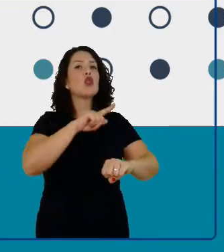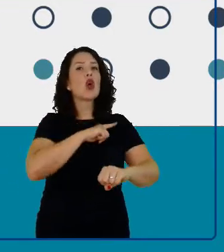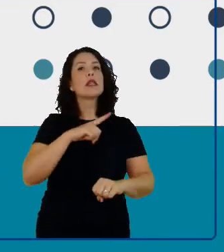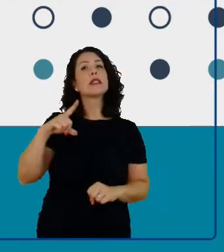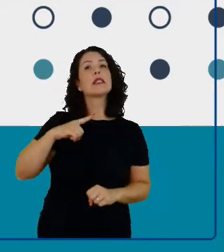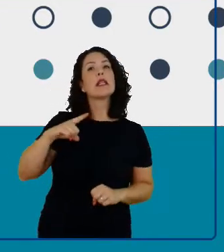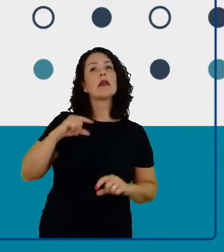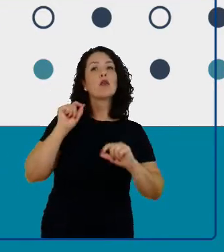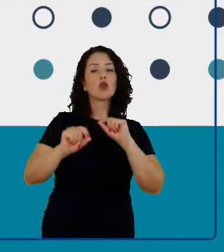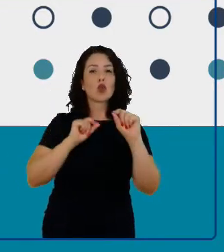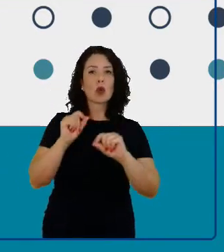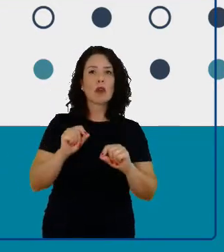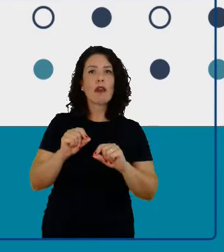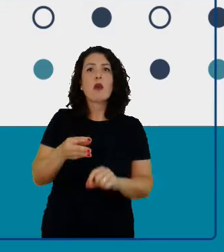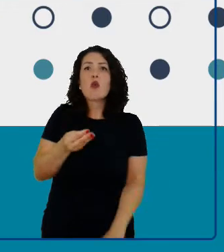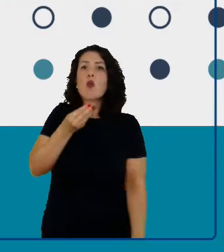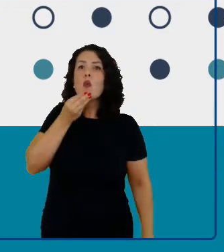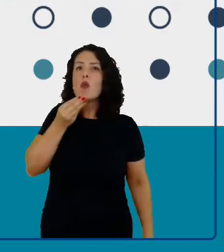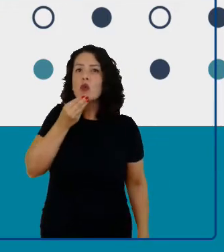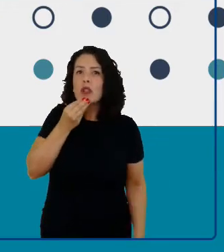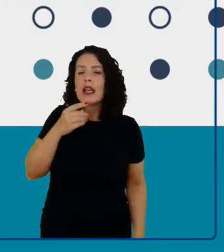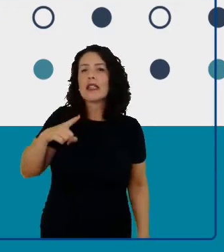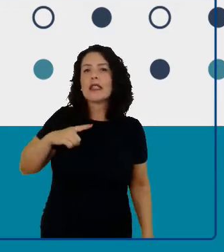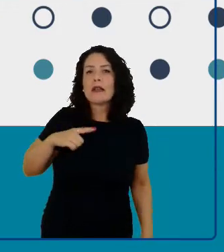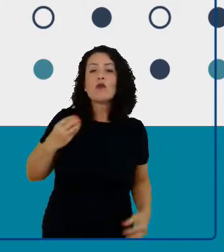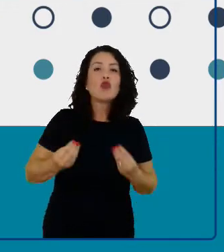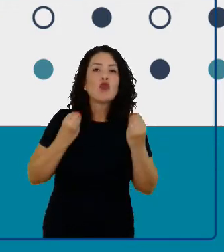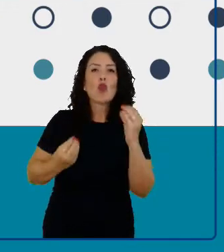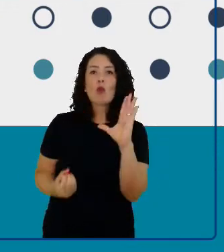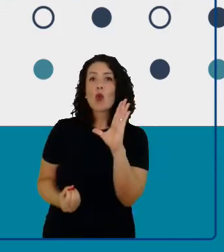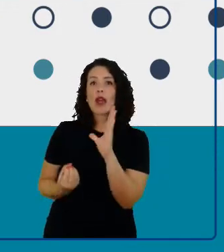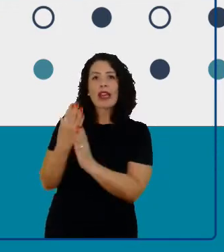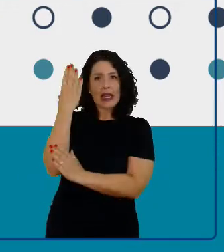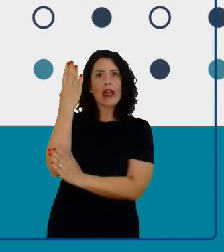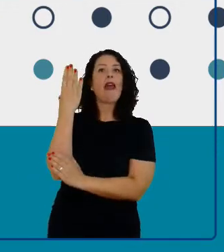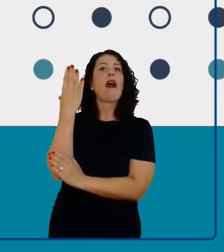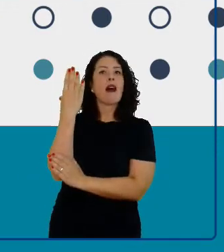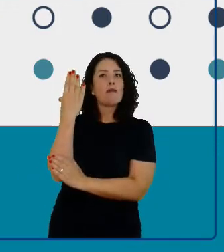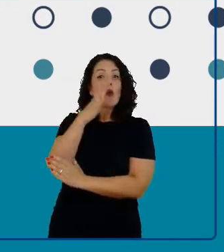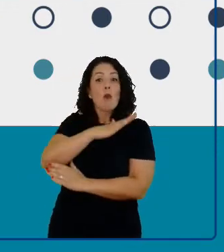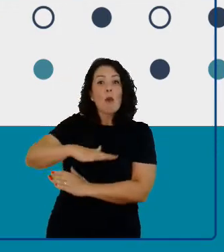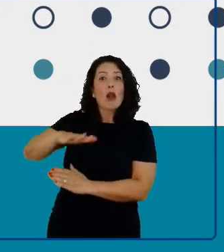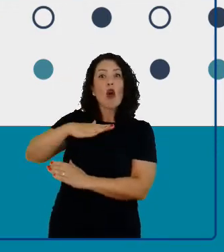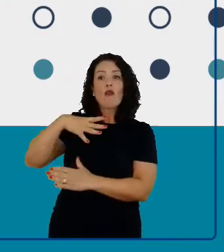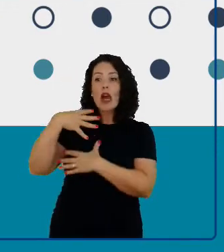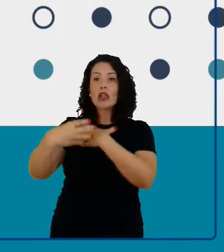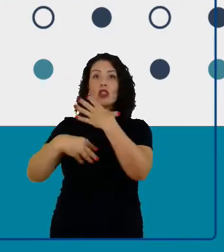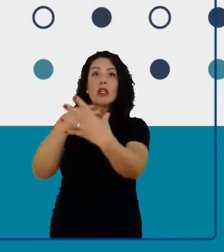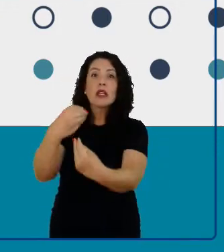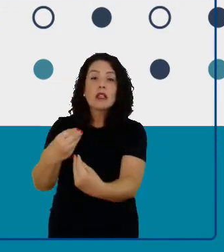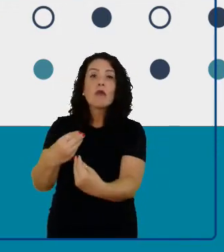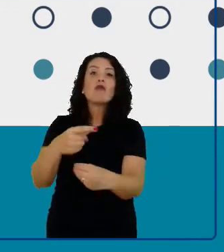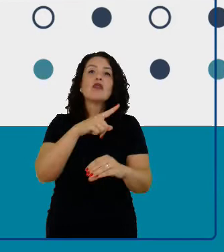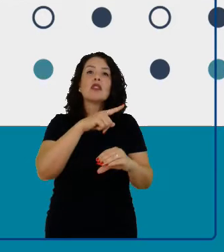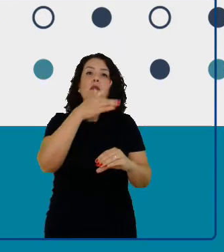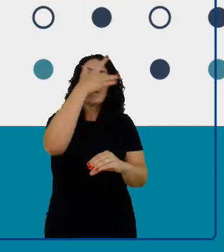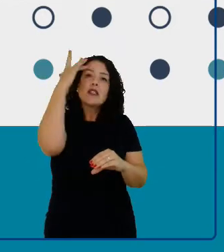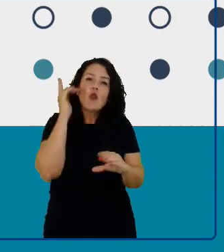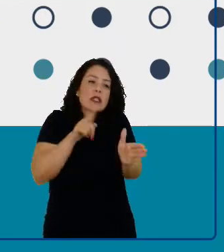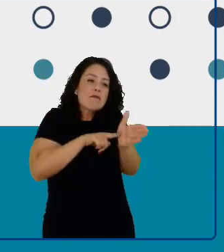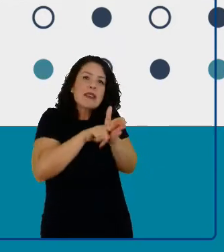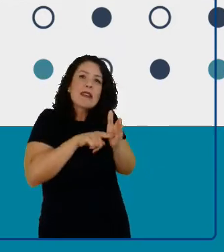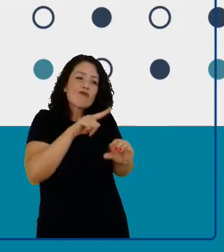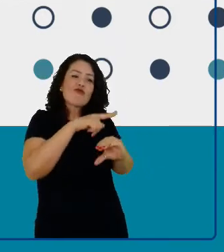oportunidade para criar uma nova geração de cientistas. E,